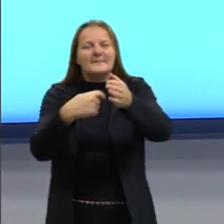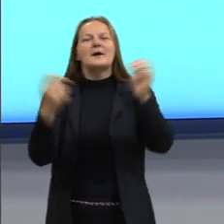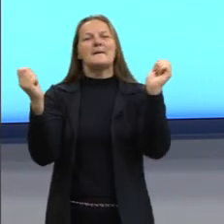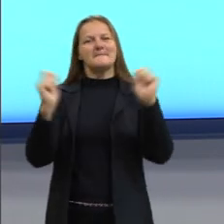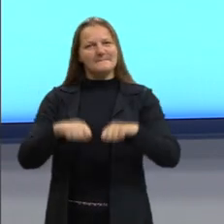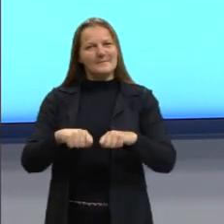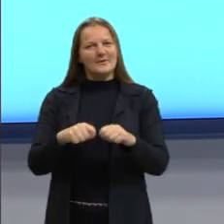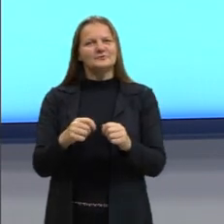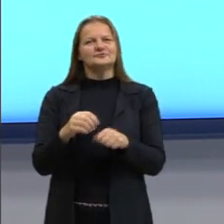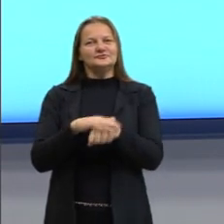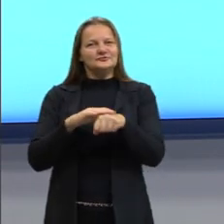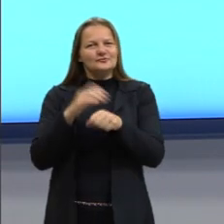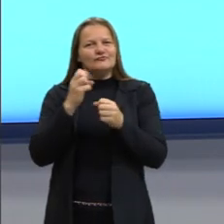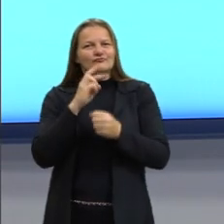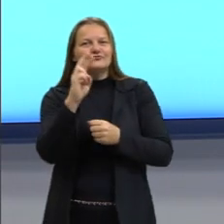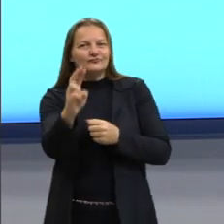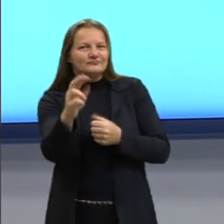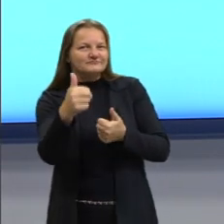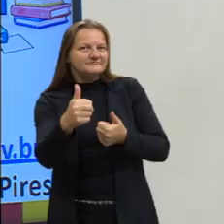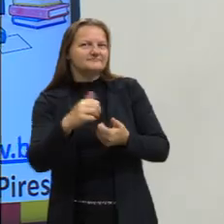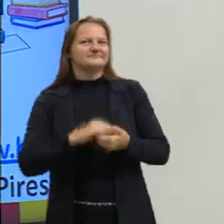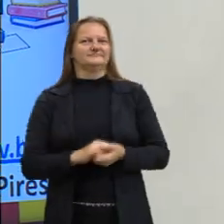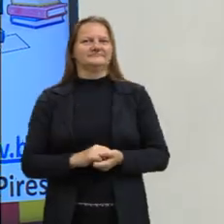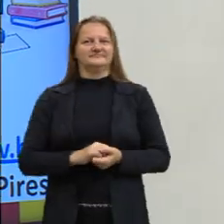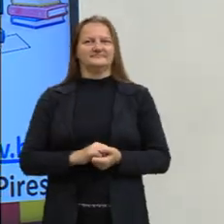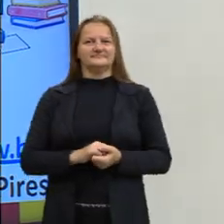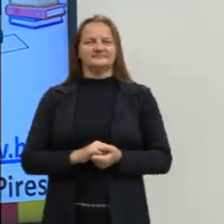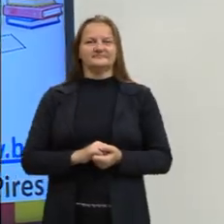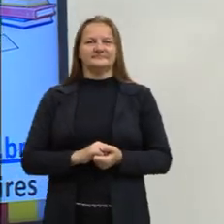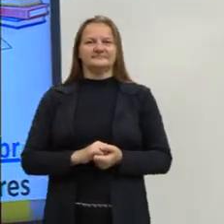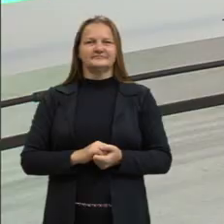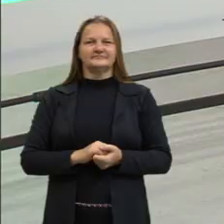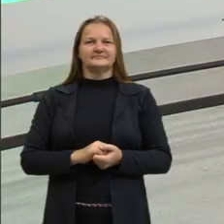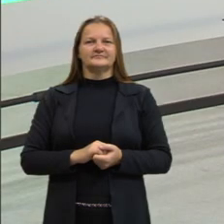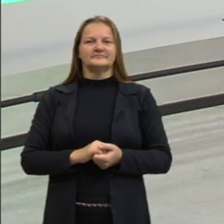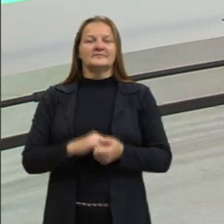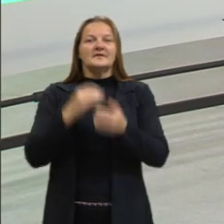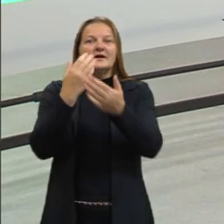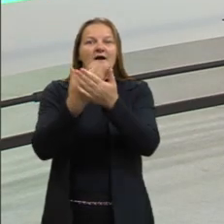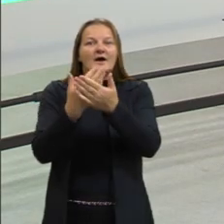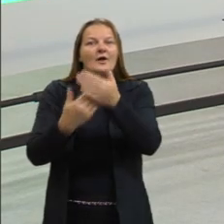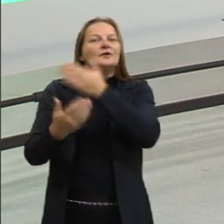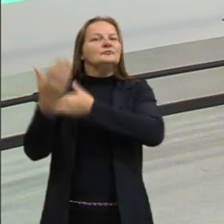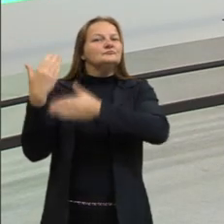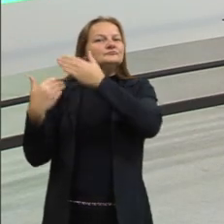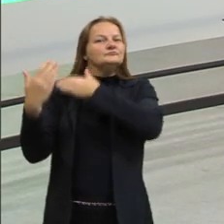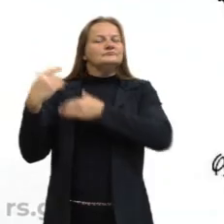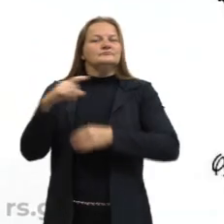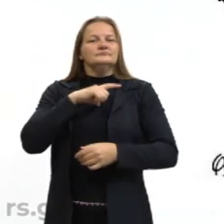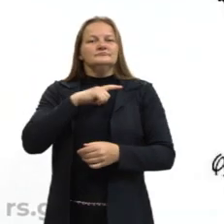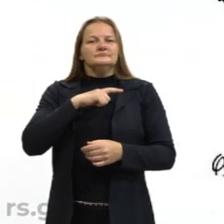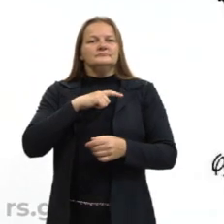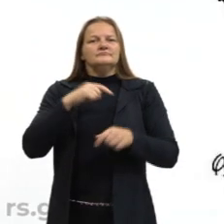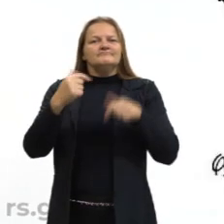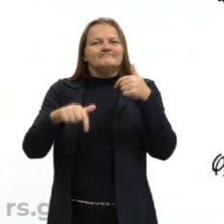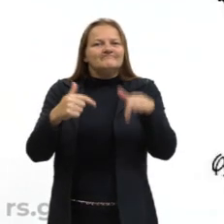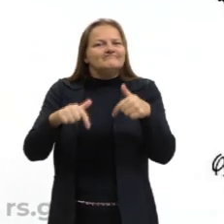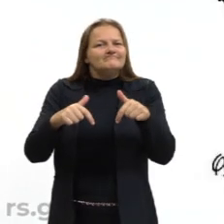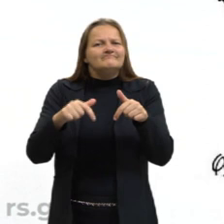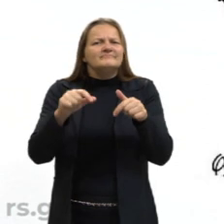que assim, na medida do possível, gente vai respondendo vocês. Nas aulas anteriores, nós estivemos trabalhando